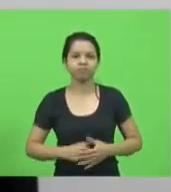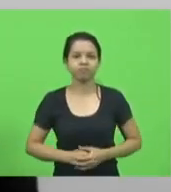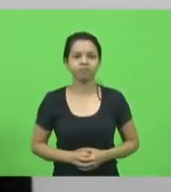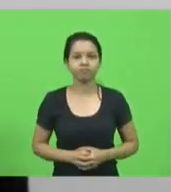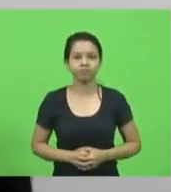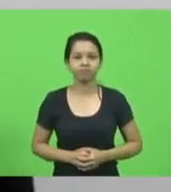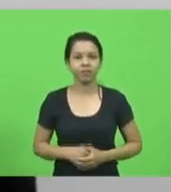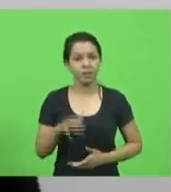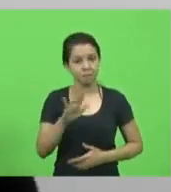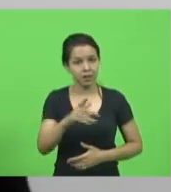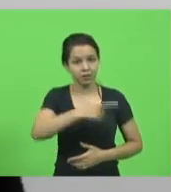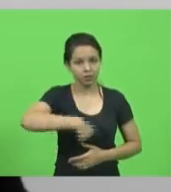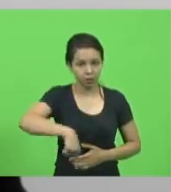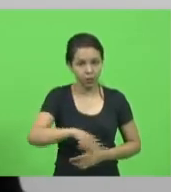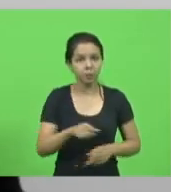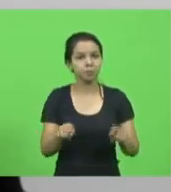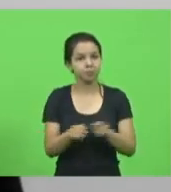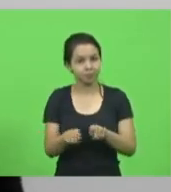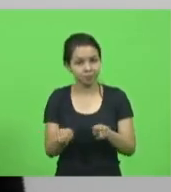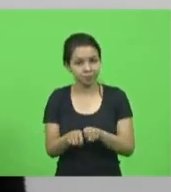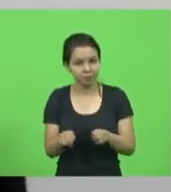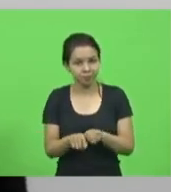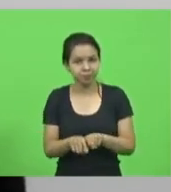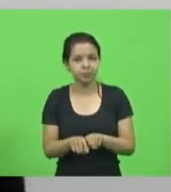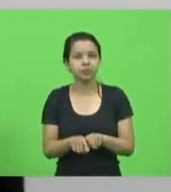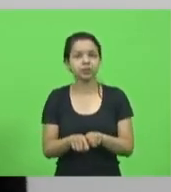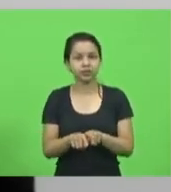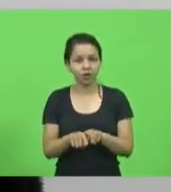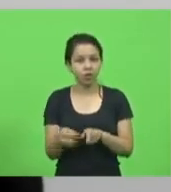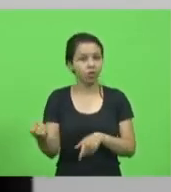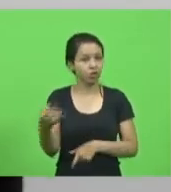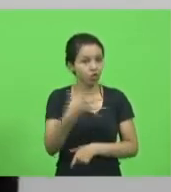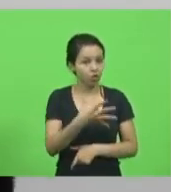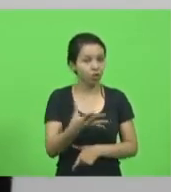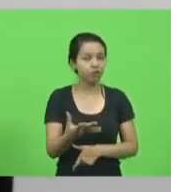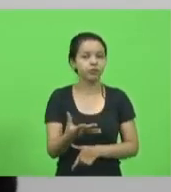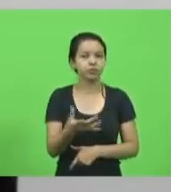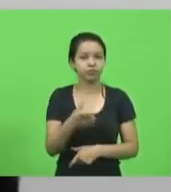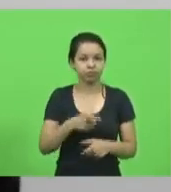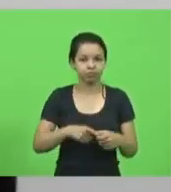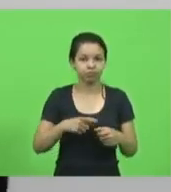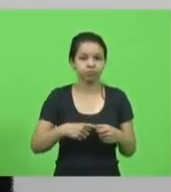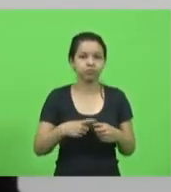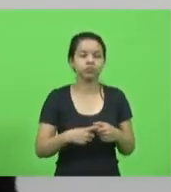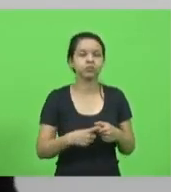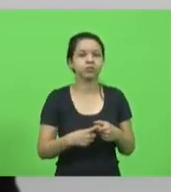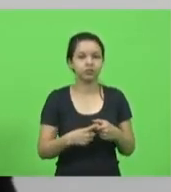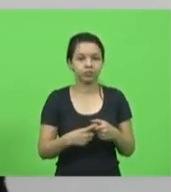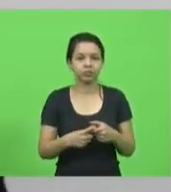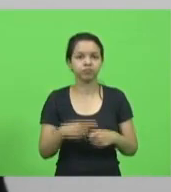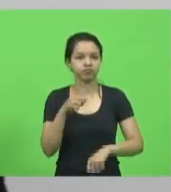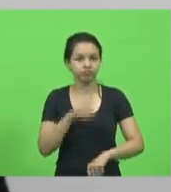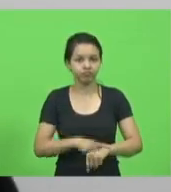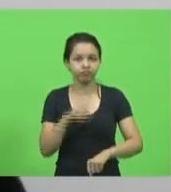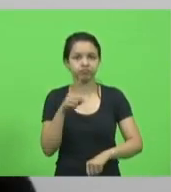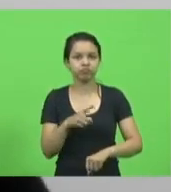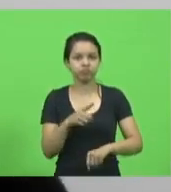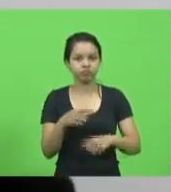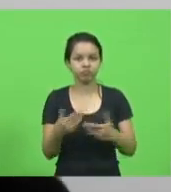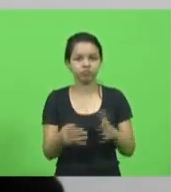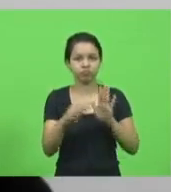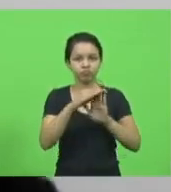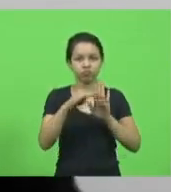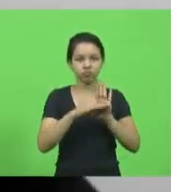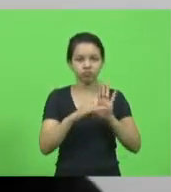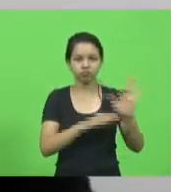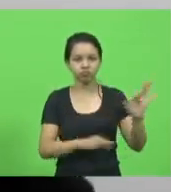mas nós também já na nova composição vamos instalar, então, imediatamente, também de acordo com a programação que está sendo